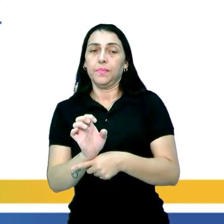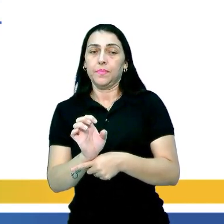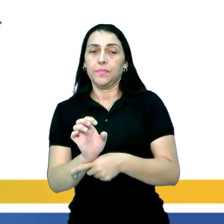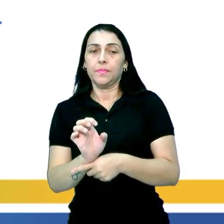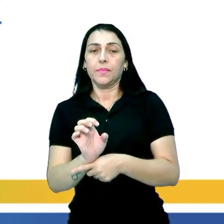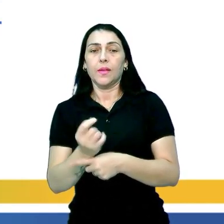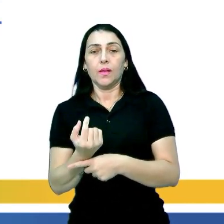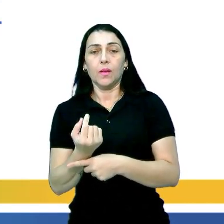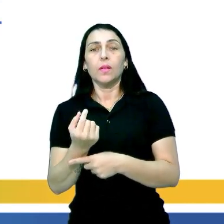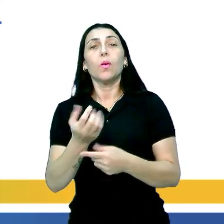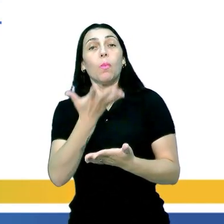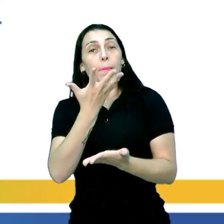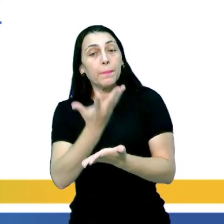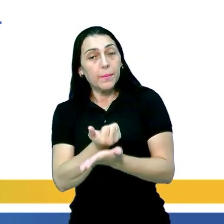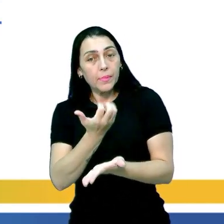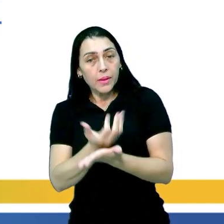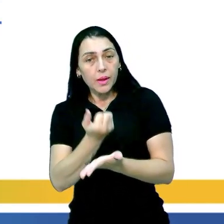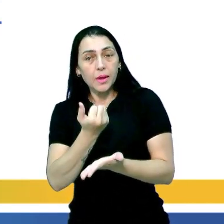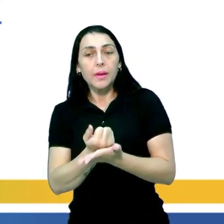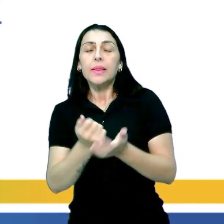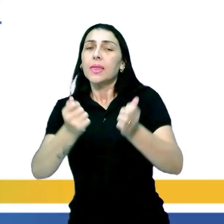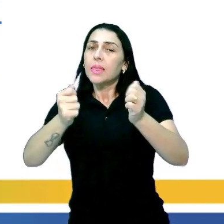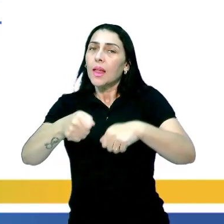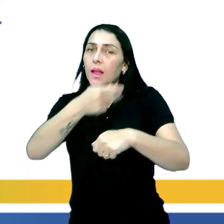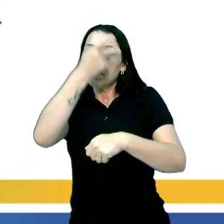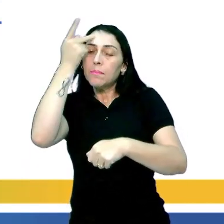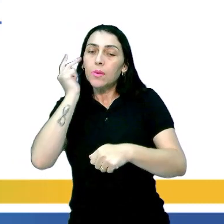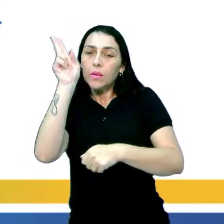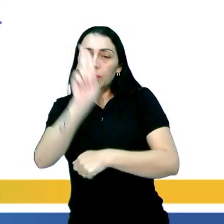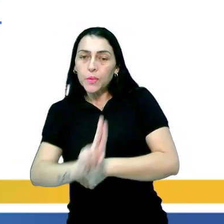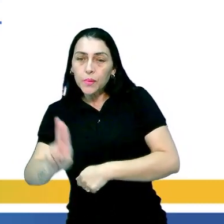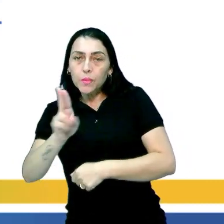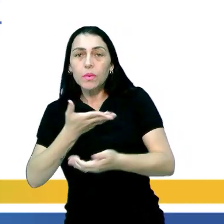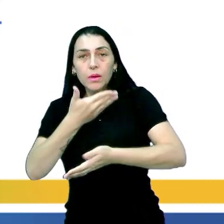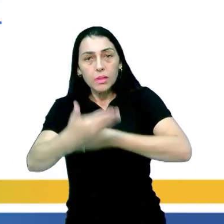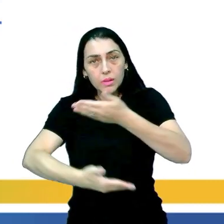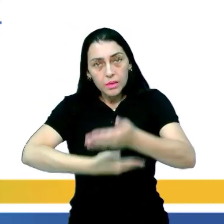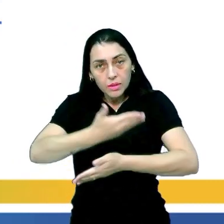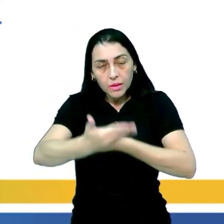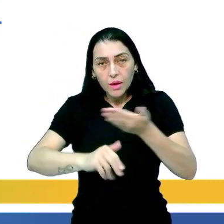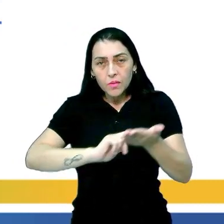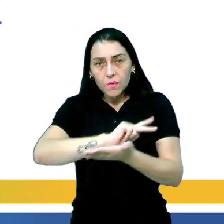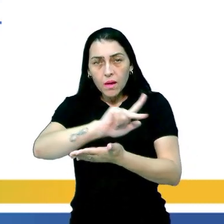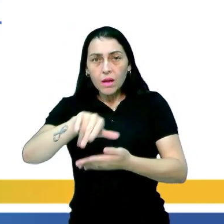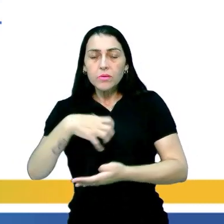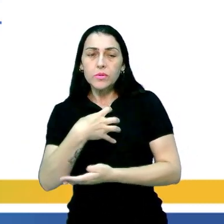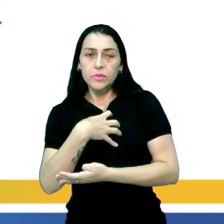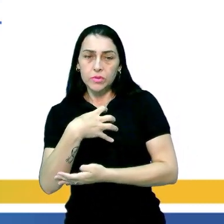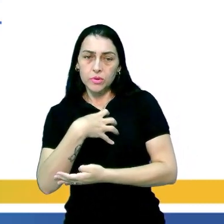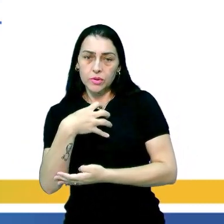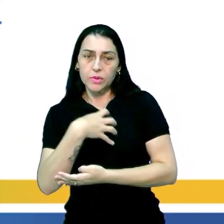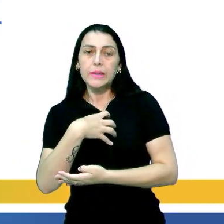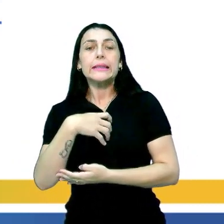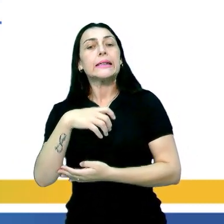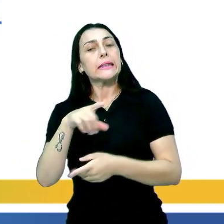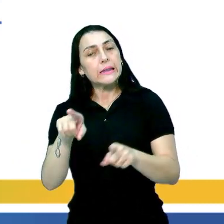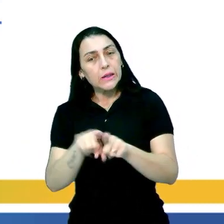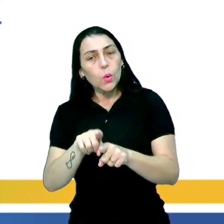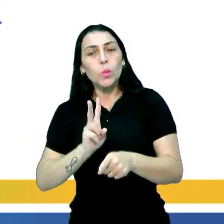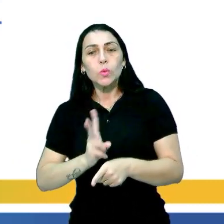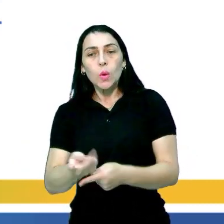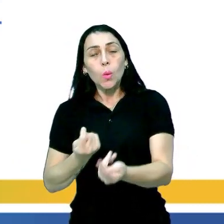recursos como aplicativos permitem ao usuário interagir de diversas formas e, ainda assim,